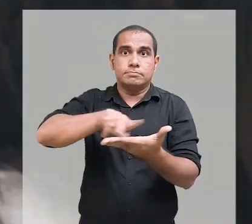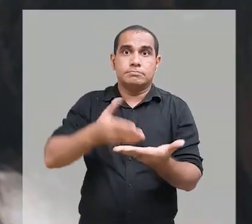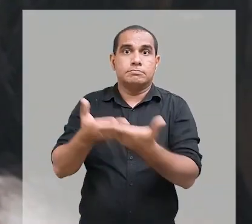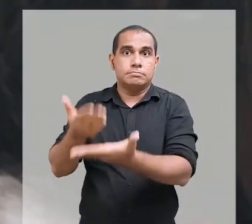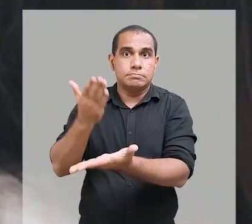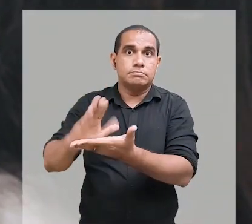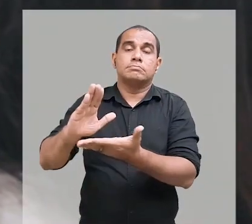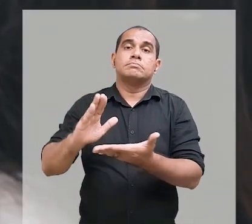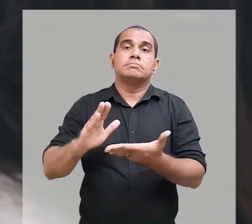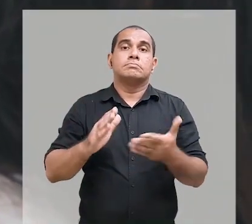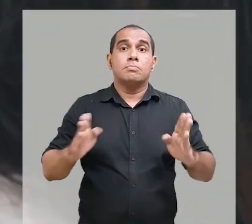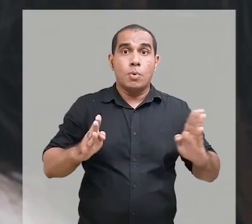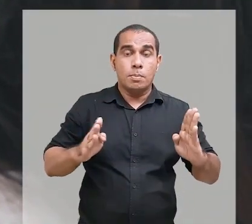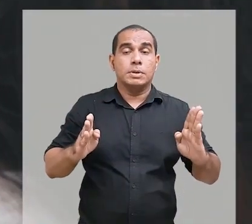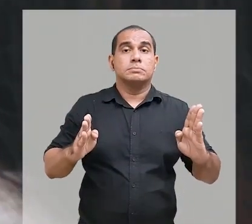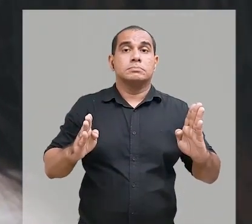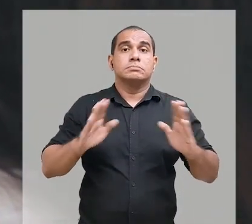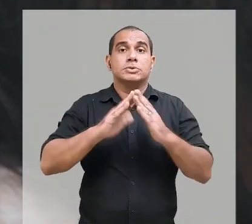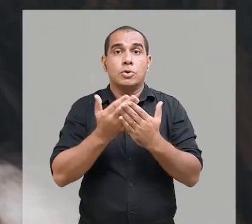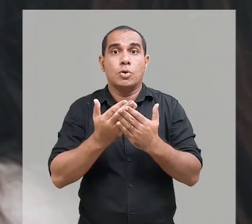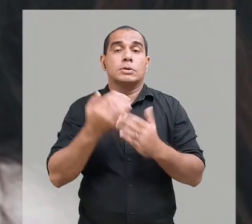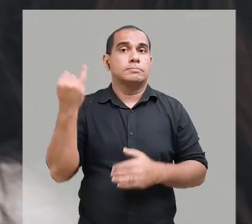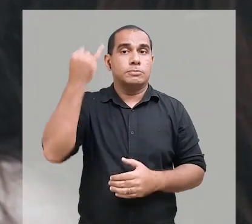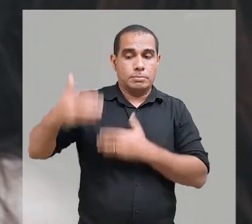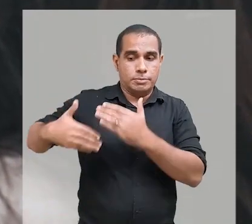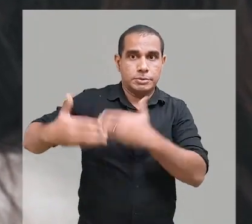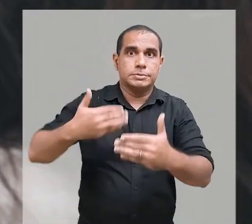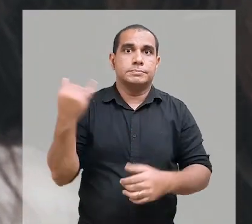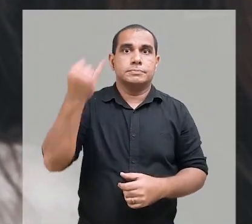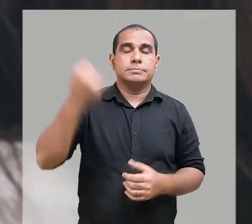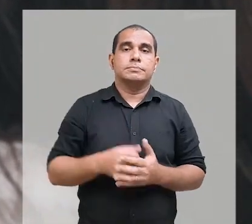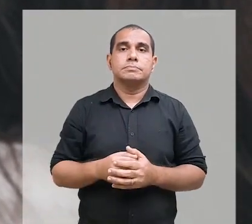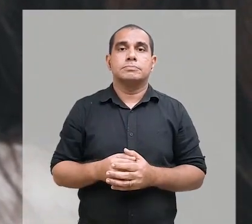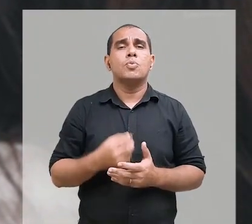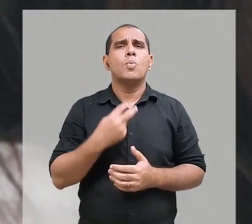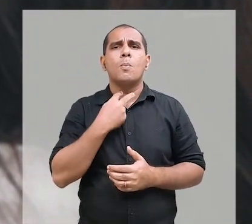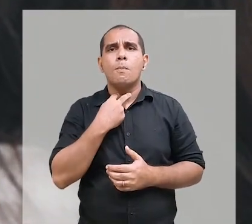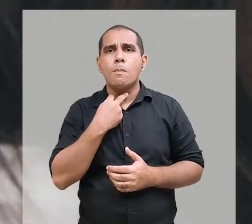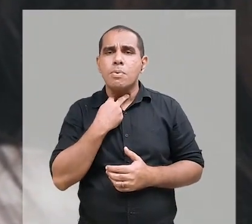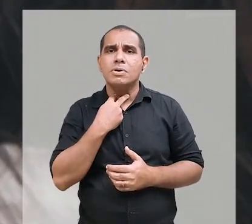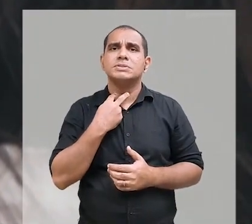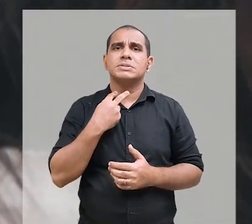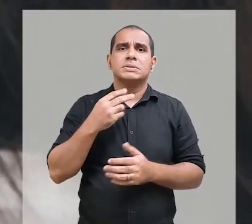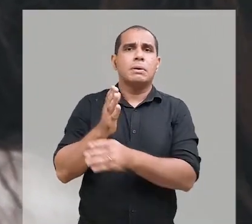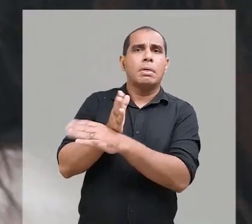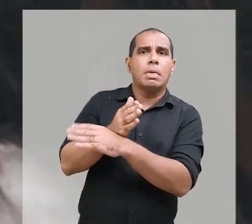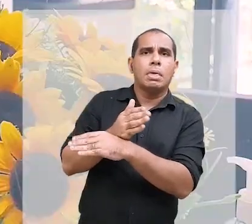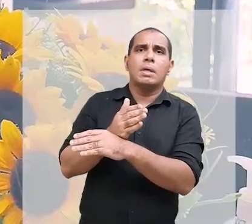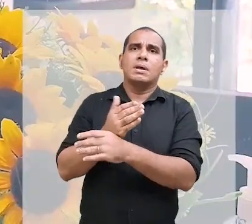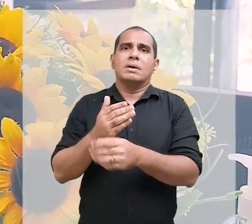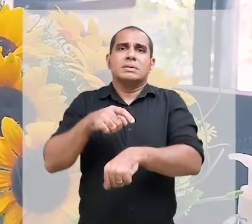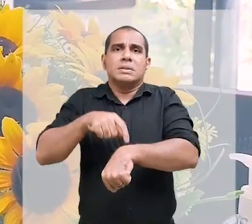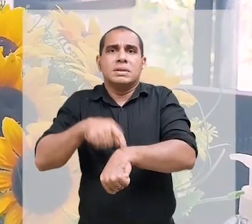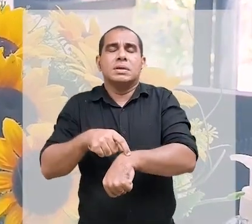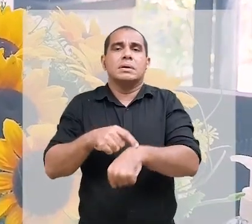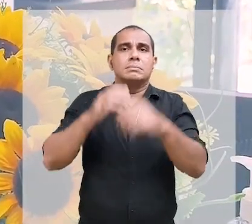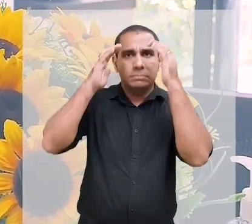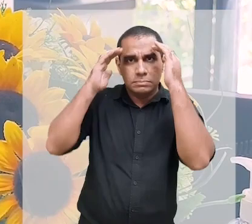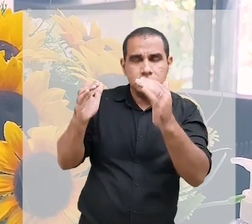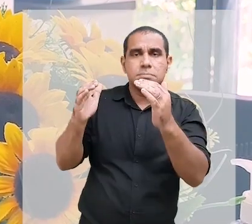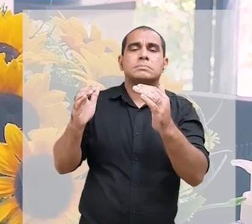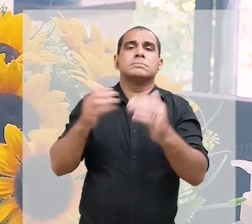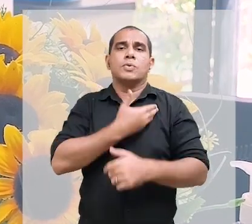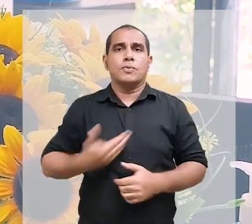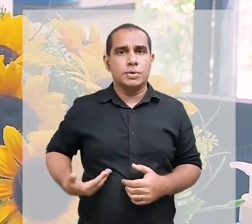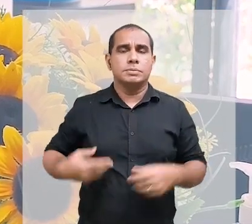curso. Então, é um momento muito importante para a escola, do qual a gente não pode deixar de cumprir prazos